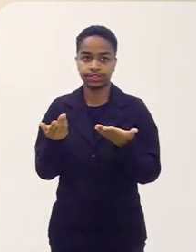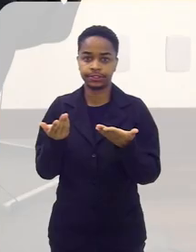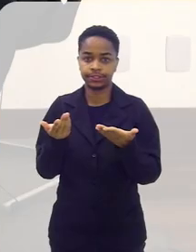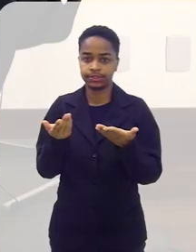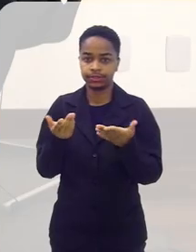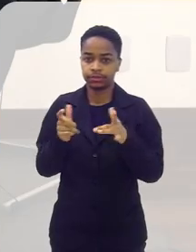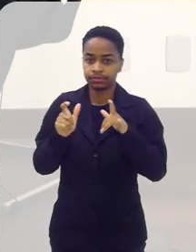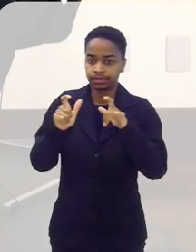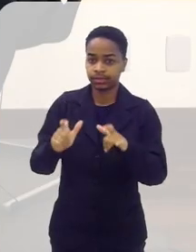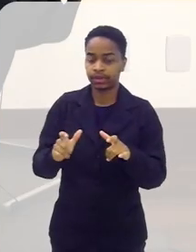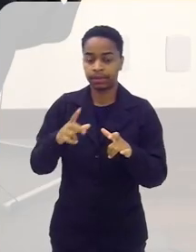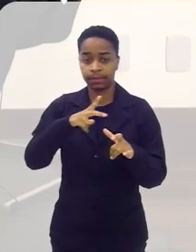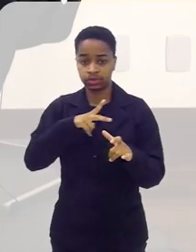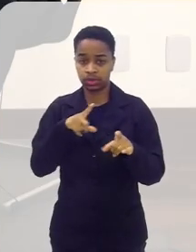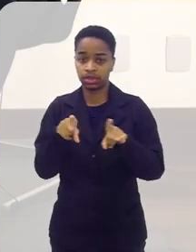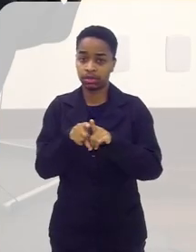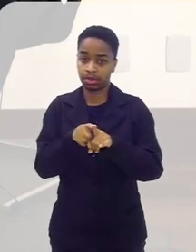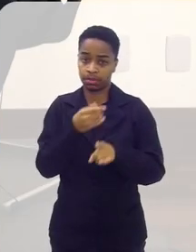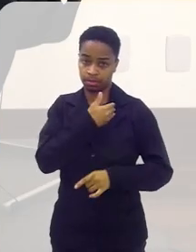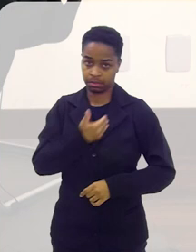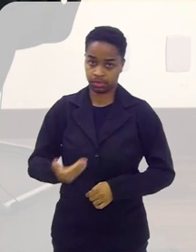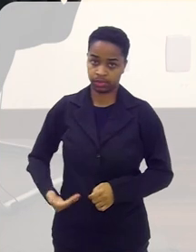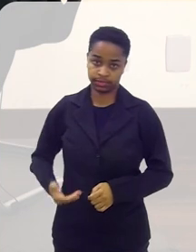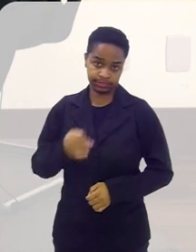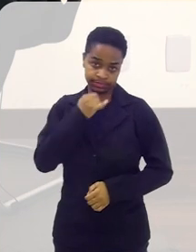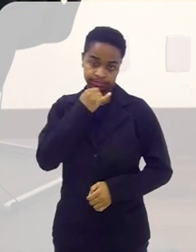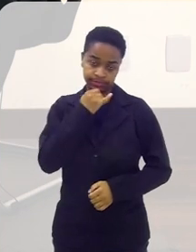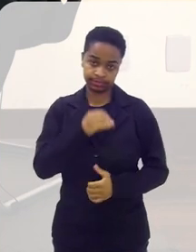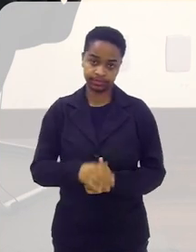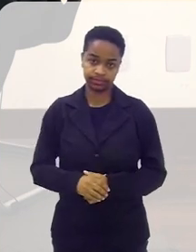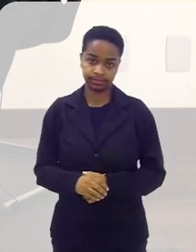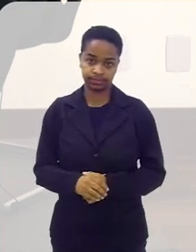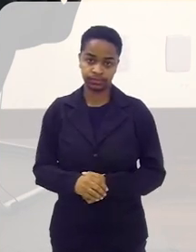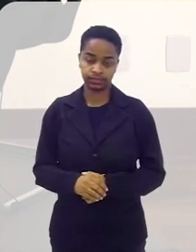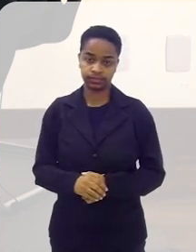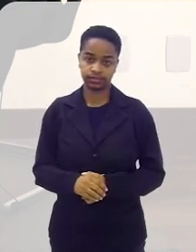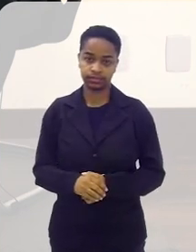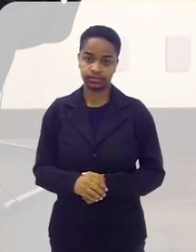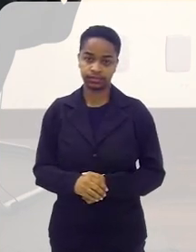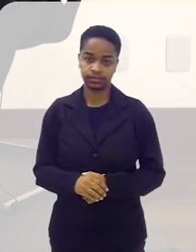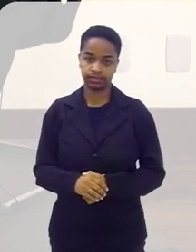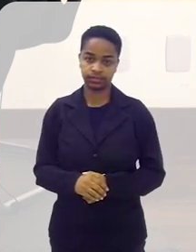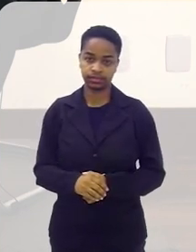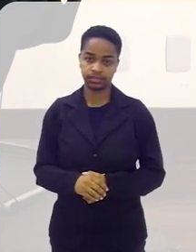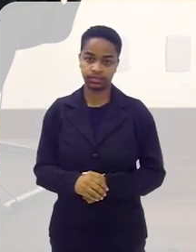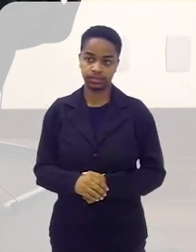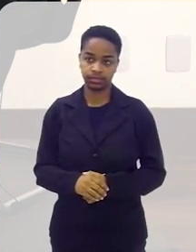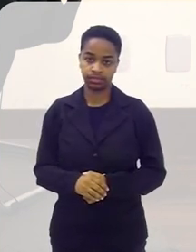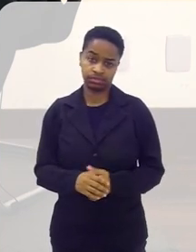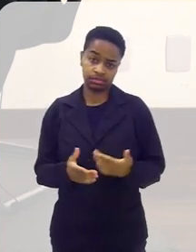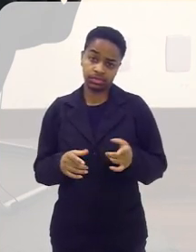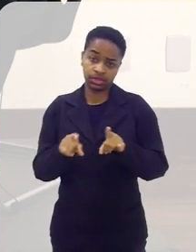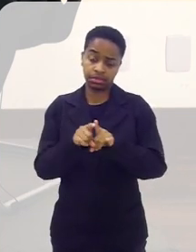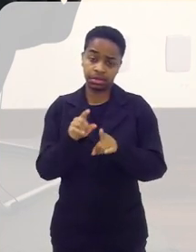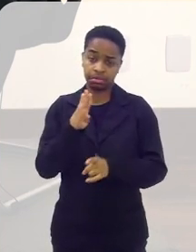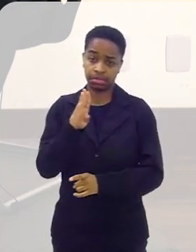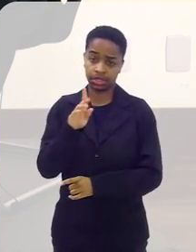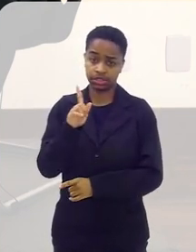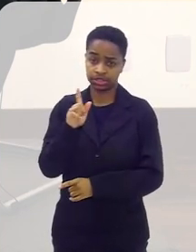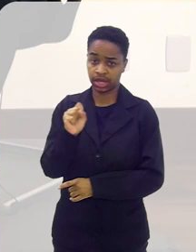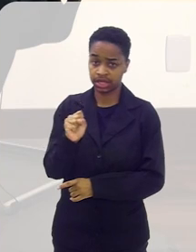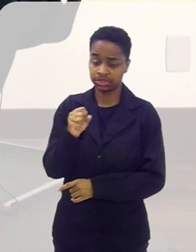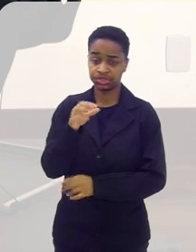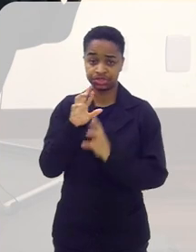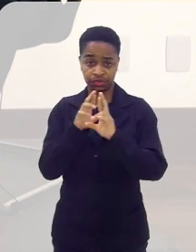diversos canais, tanto privados quanto públicos. Por exemplo, a própria